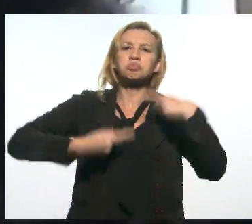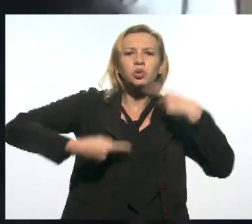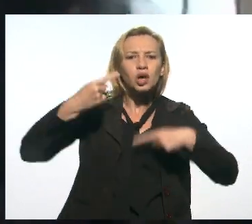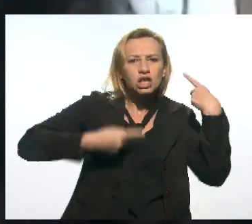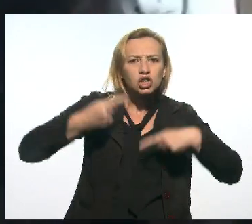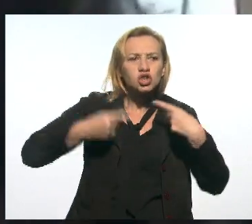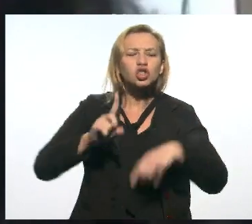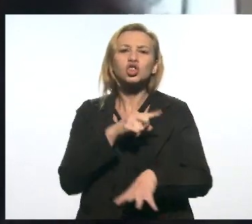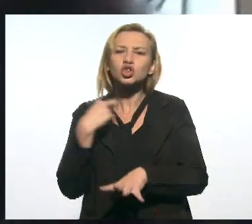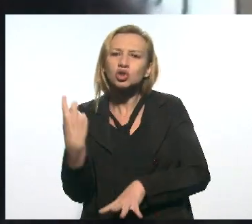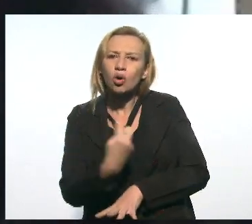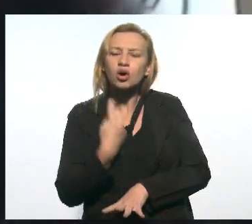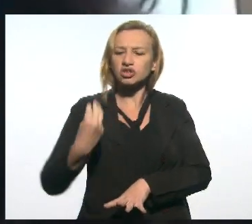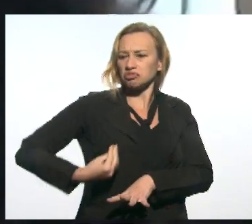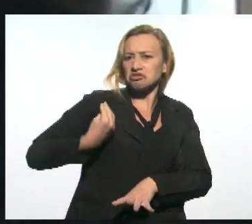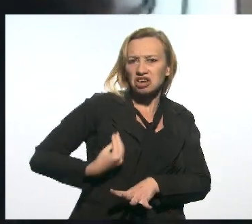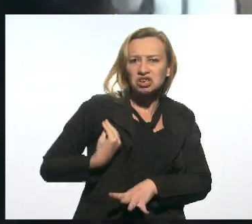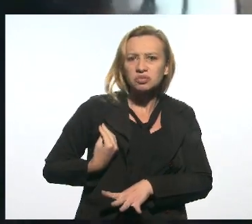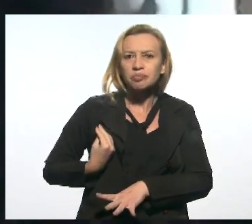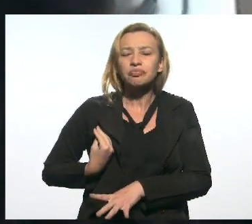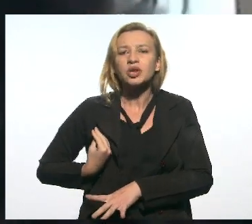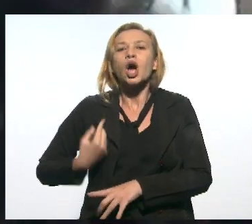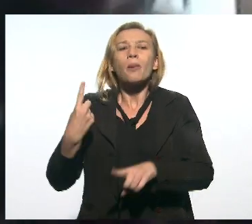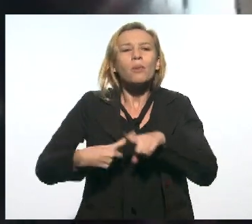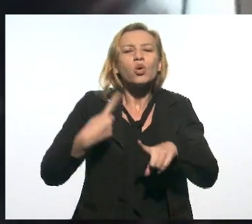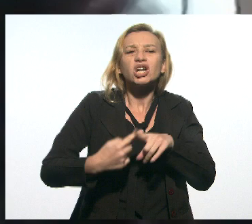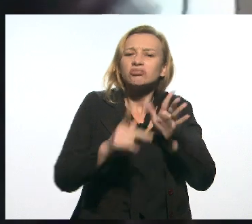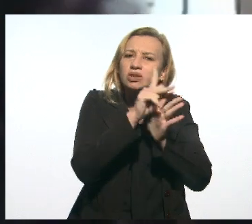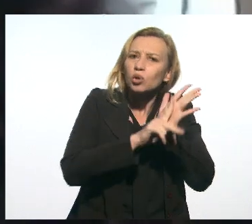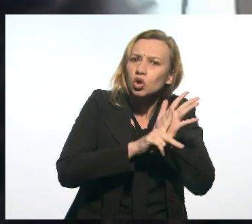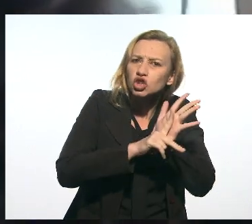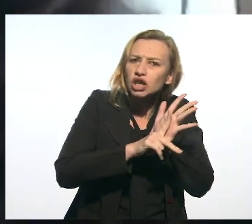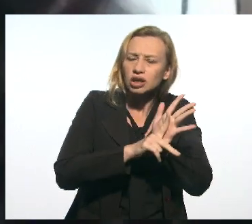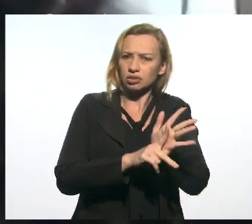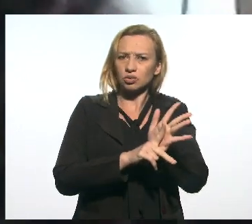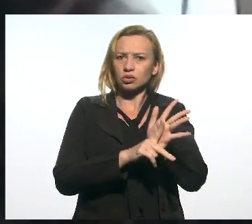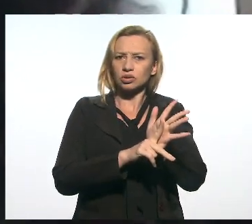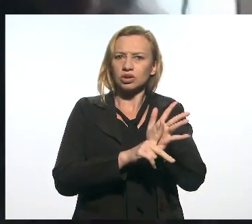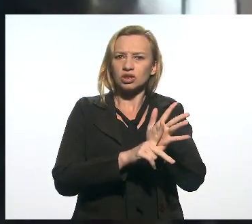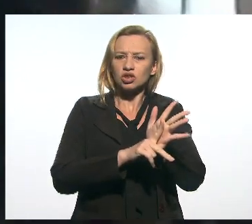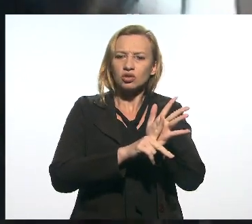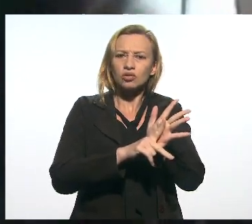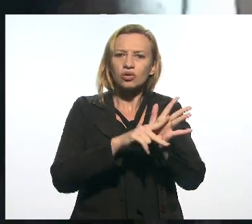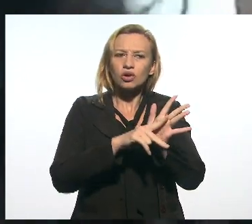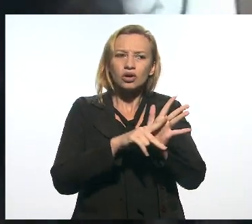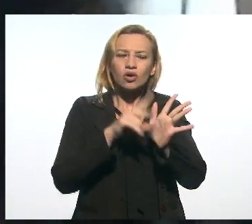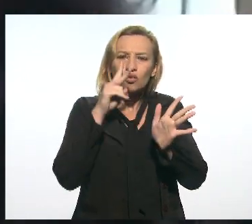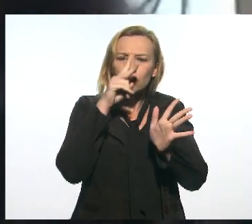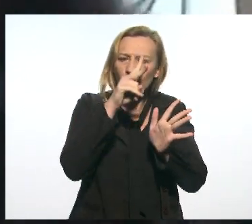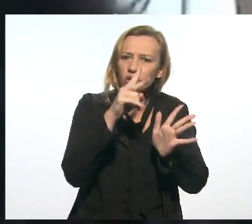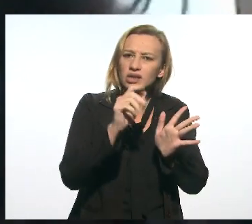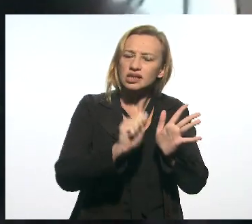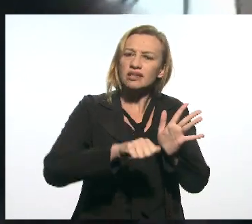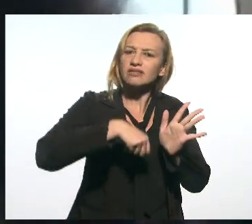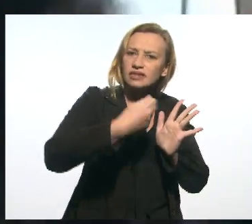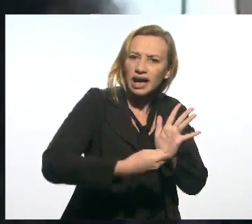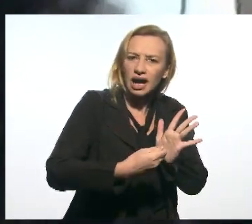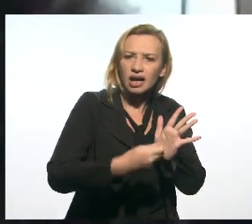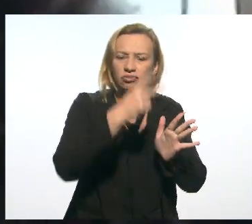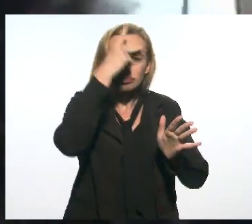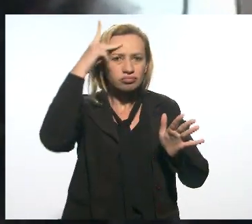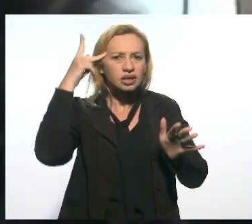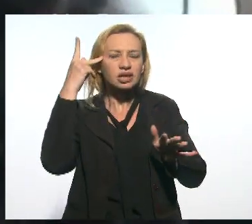que nós estamos vivendo, porque esse projeto, além de fortalecer a perícia técnica,